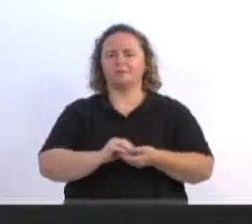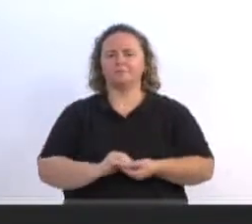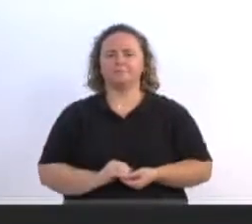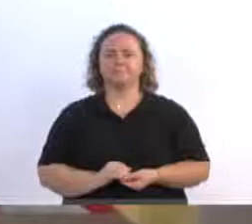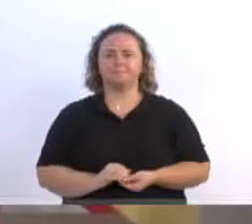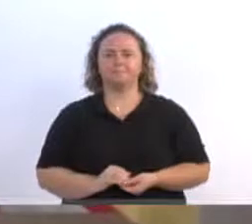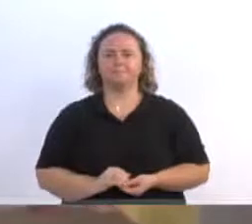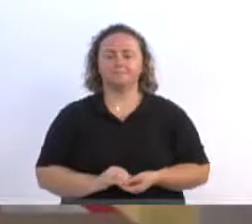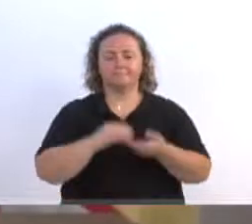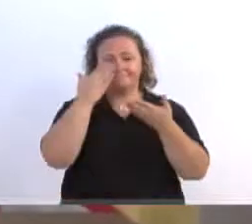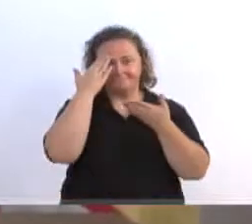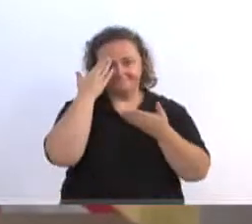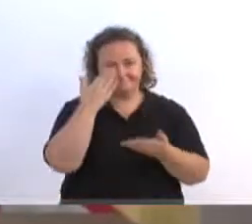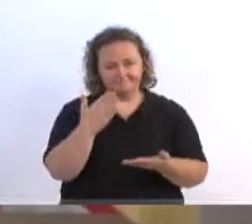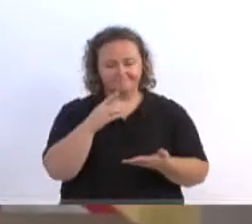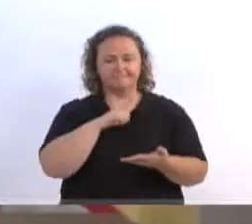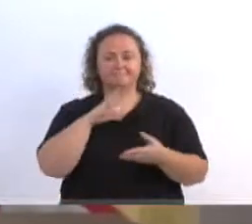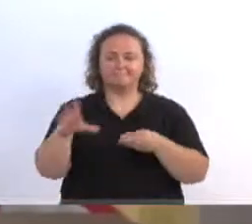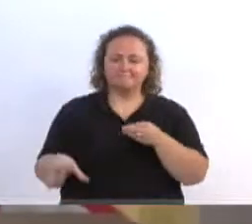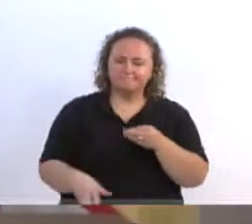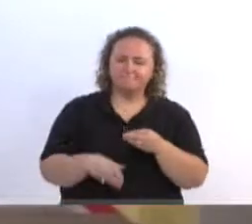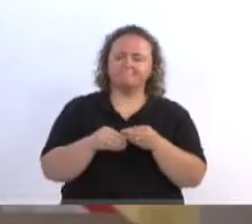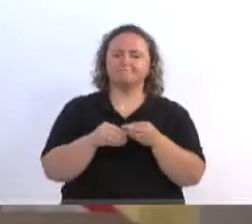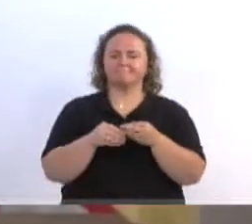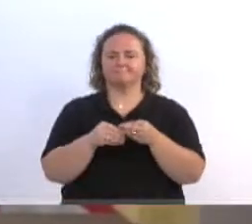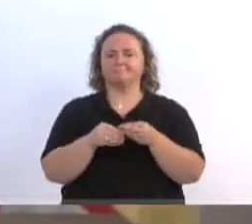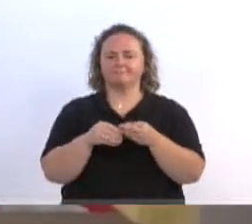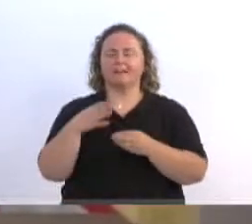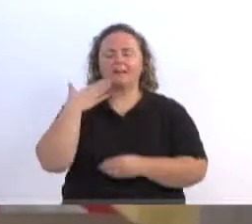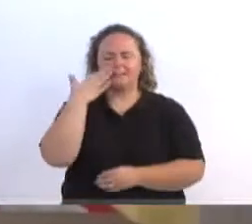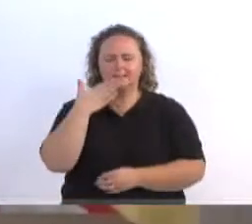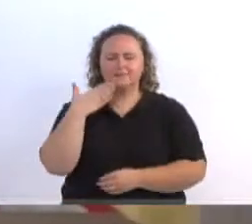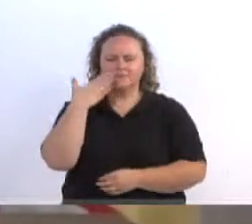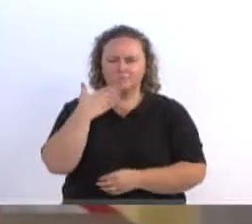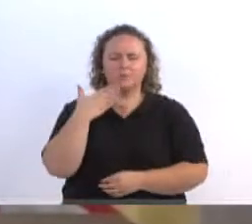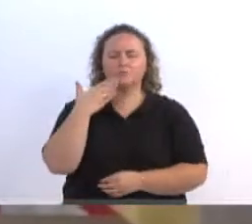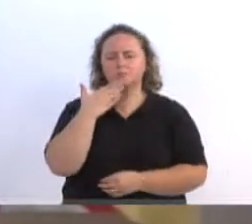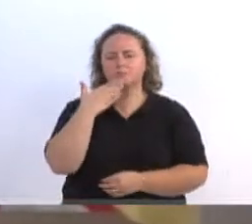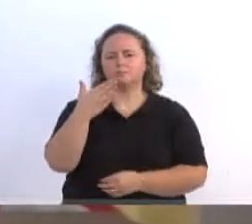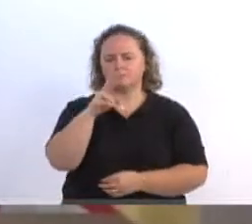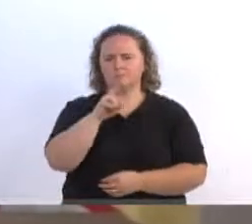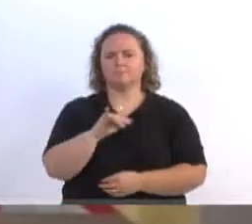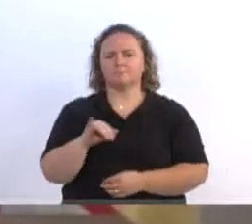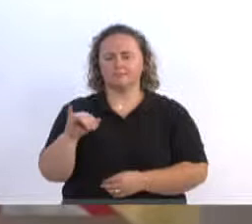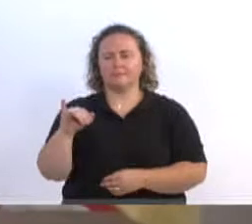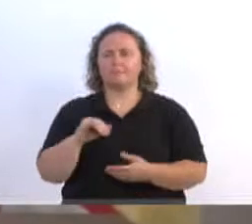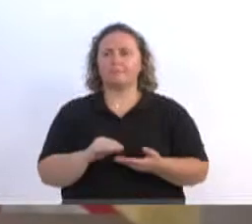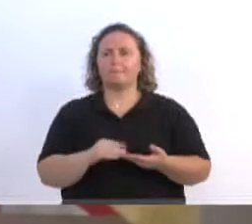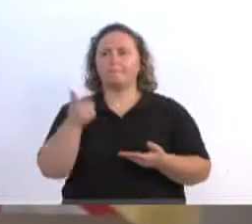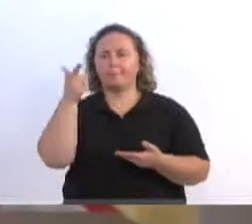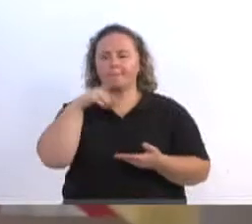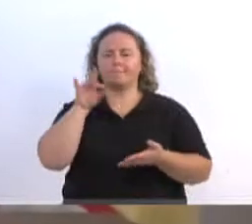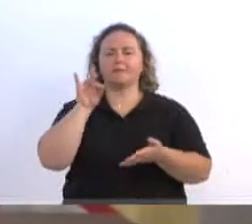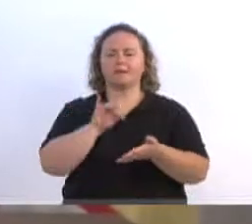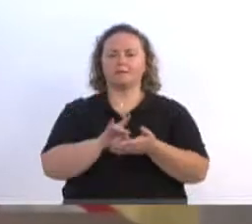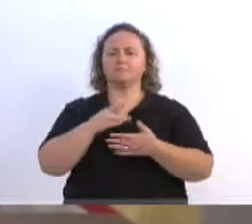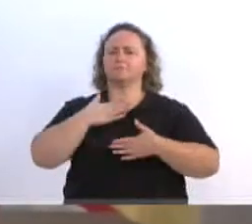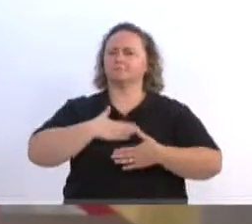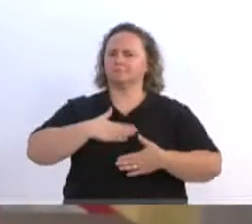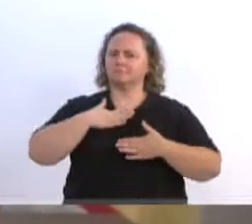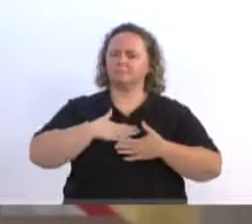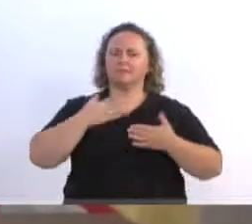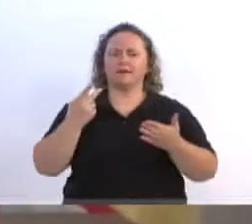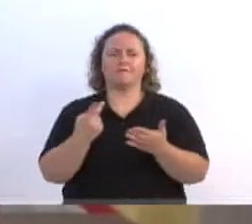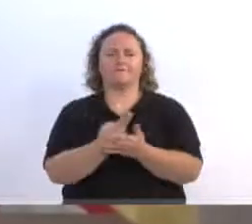Obrigado, vereador. Incluo a sua solicitação, a minha fala. Também farei esse pedido para que a gente possa ter, com tranquilidade,